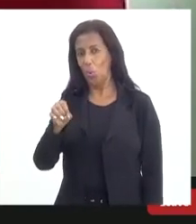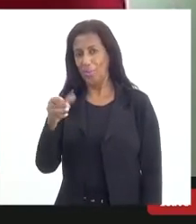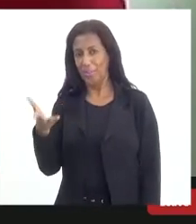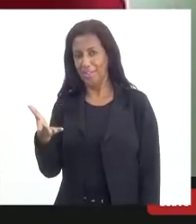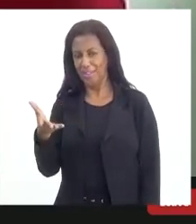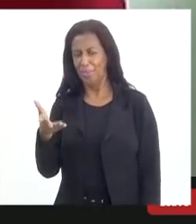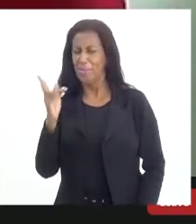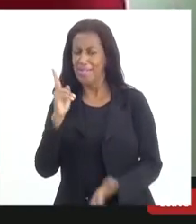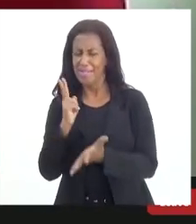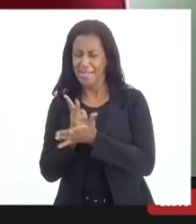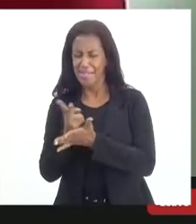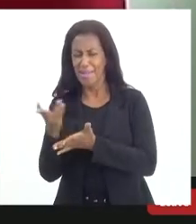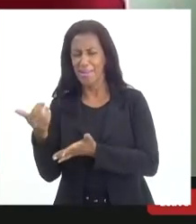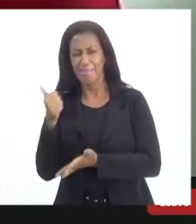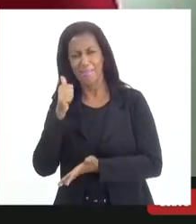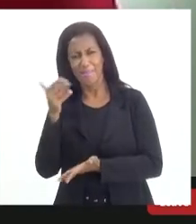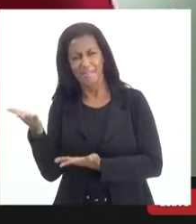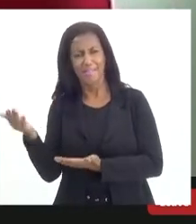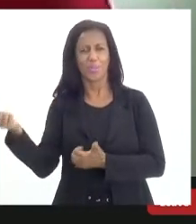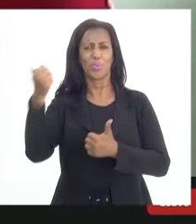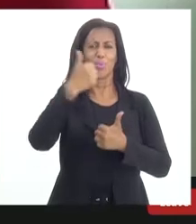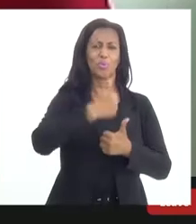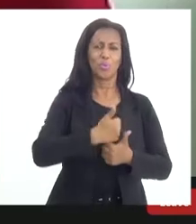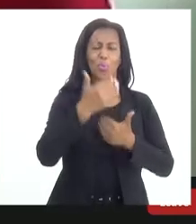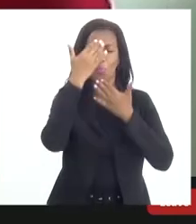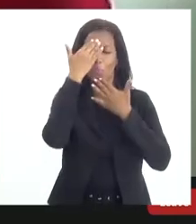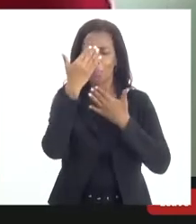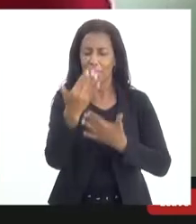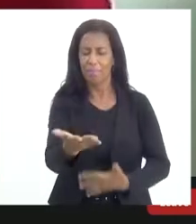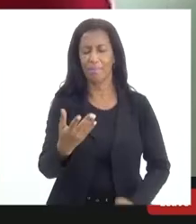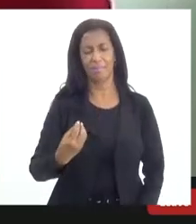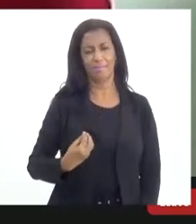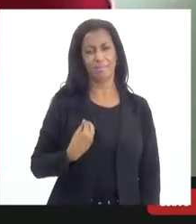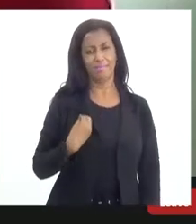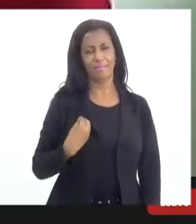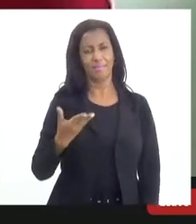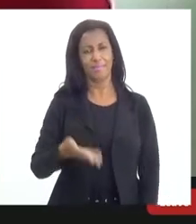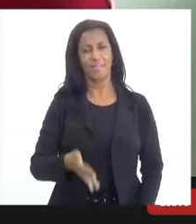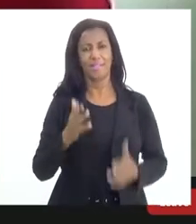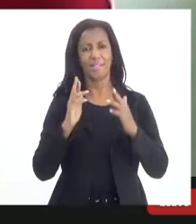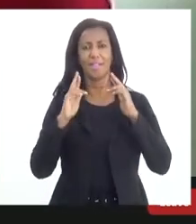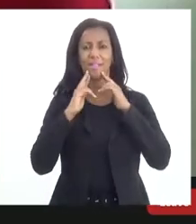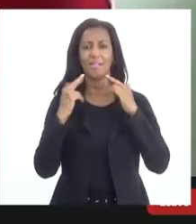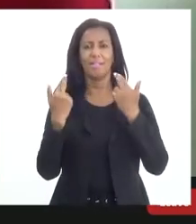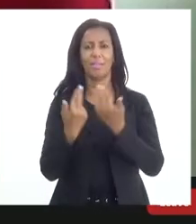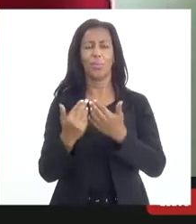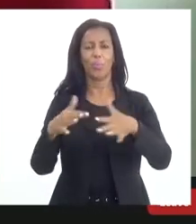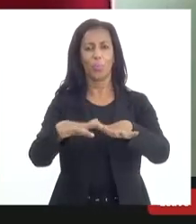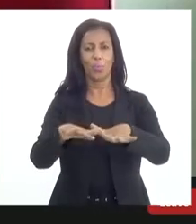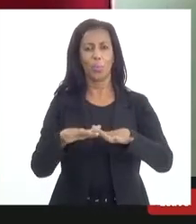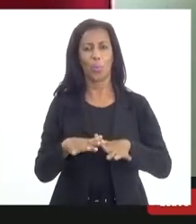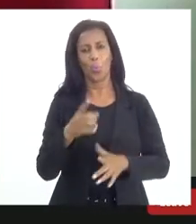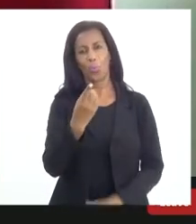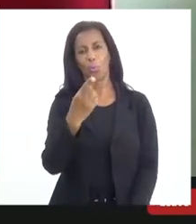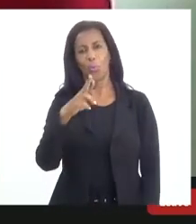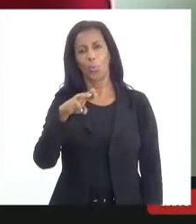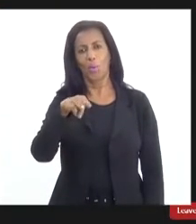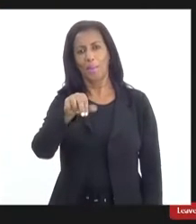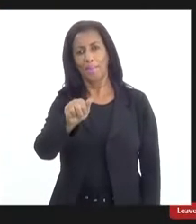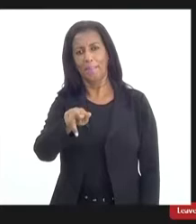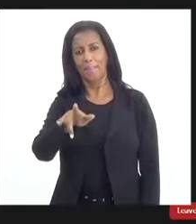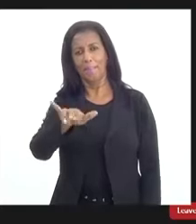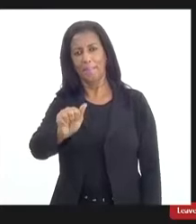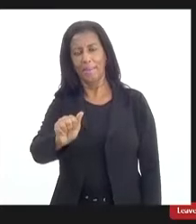sempre está conosco. Então, muito obrigada pela sua presença aqui nas nossas audiências. Doutora Maria Augusta, por favor.